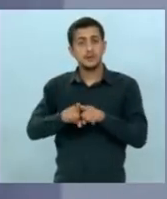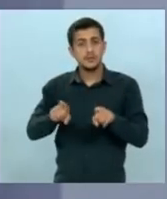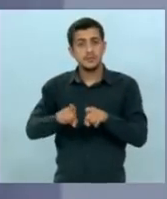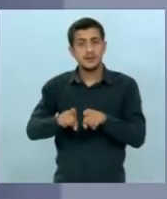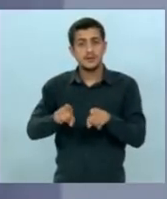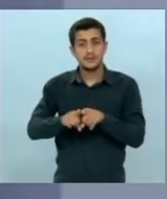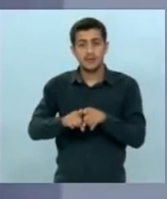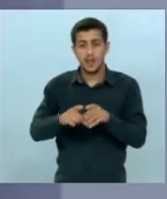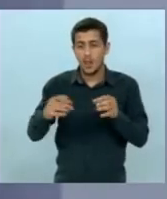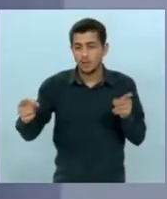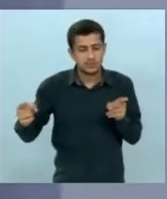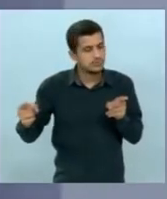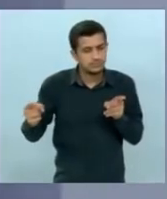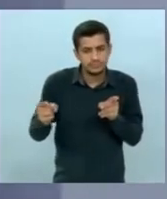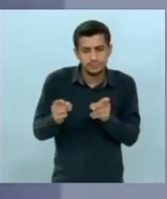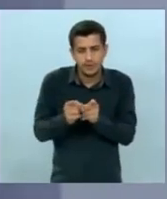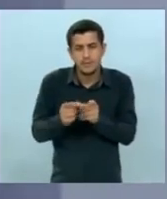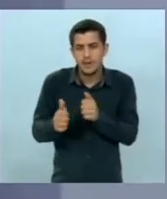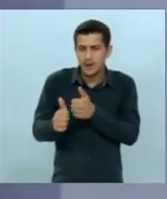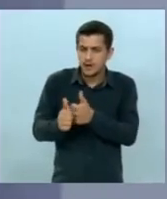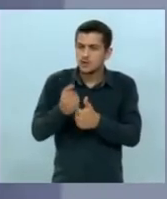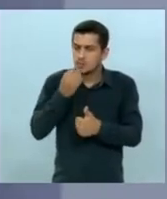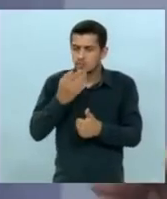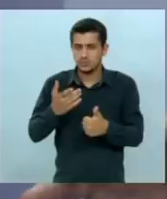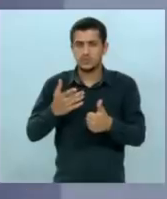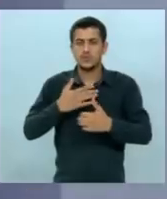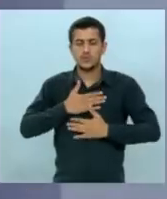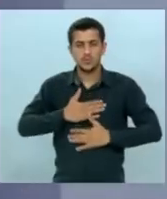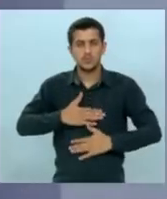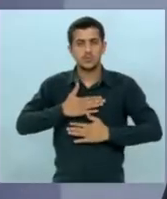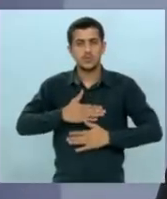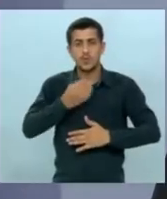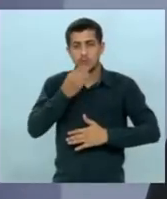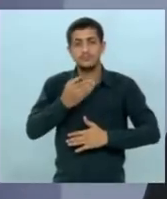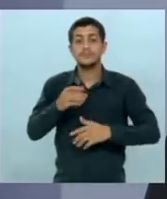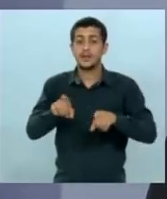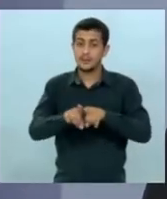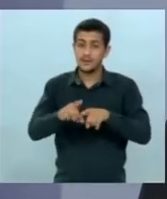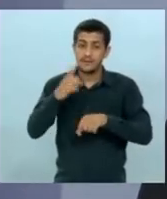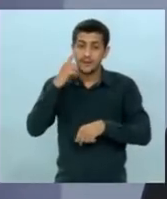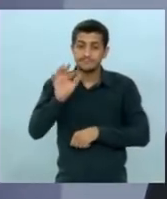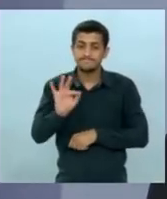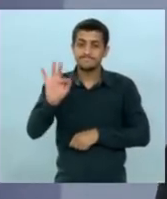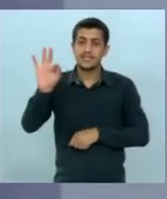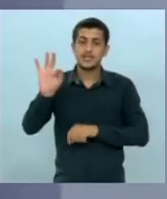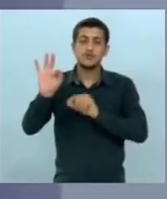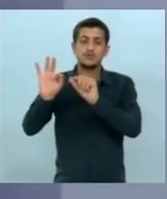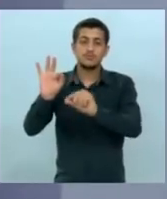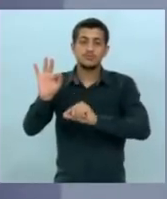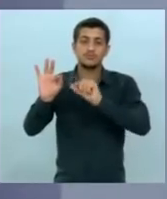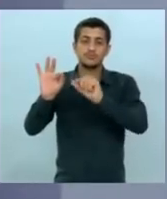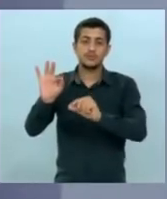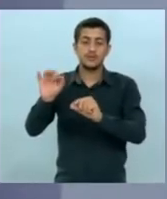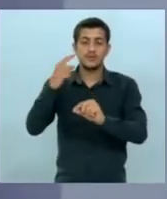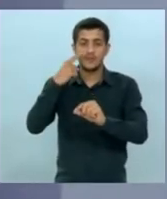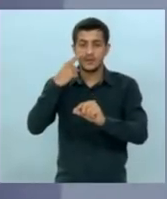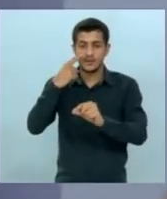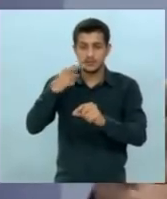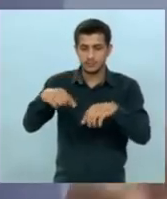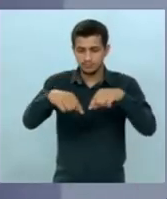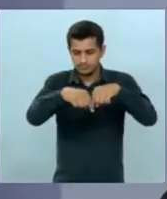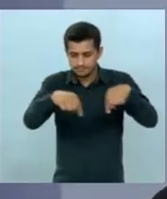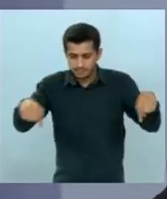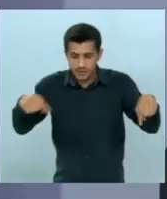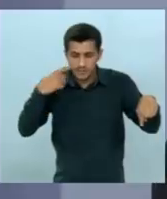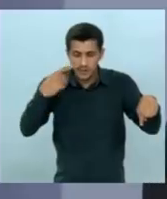distensionar no campo. Sabemos que isso depende muito das questões federais, principalmente da questão do marco regulatório, que